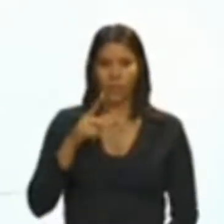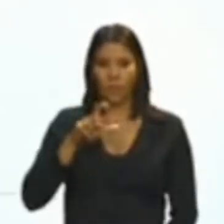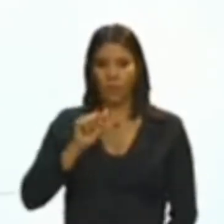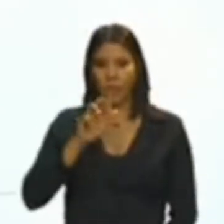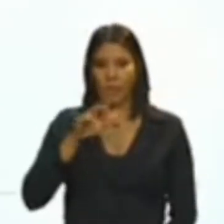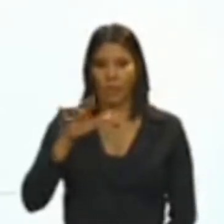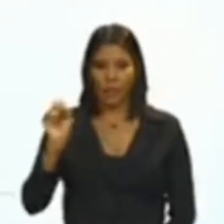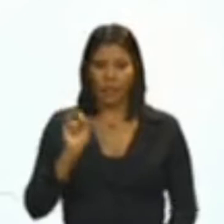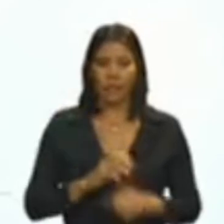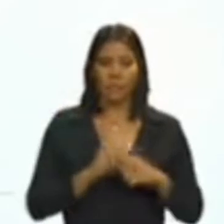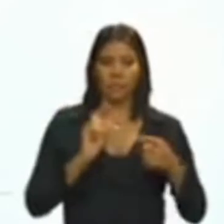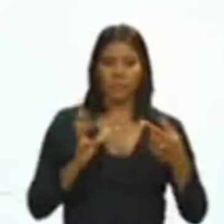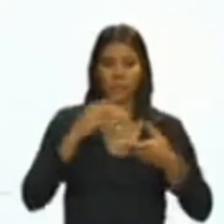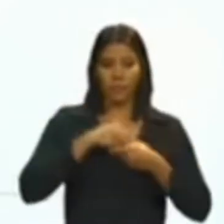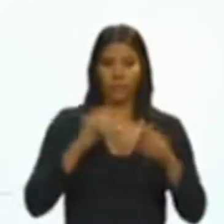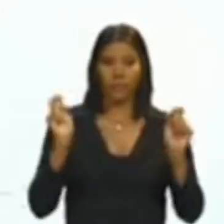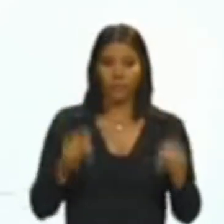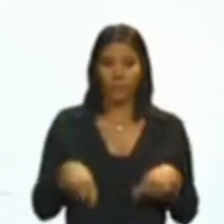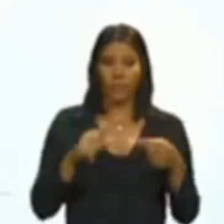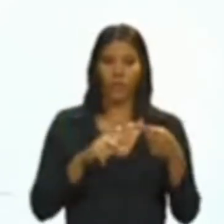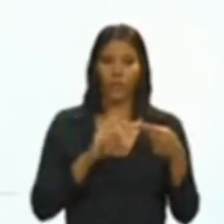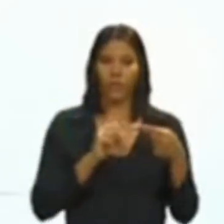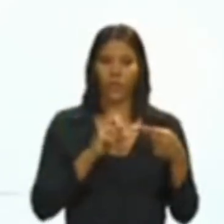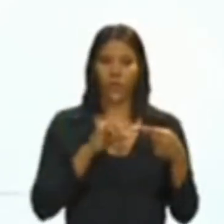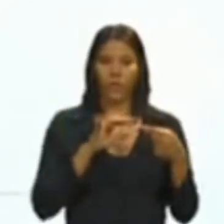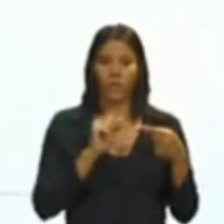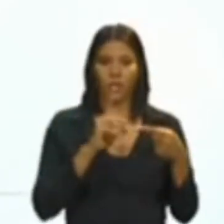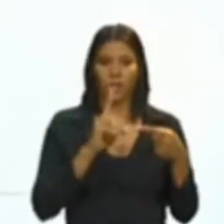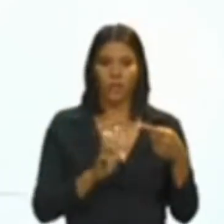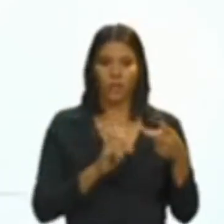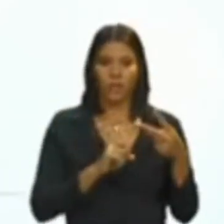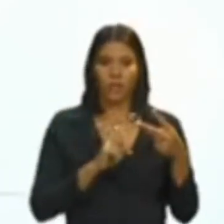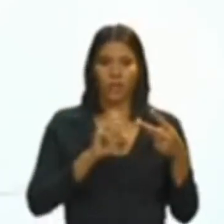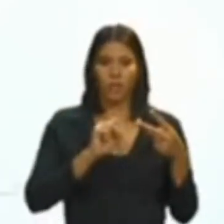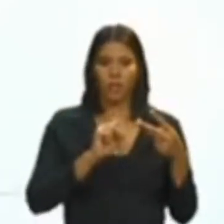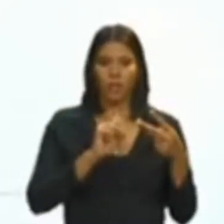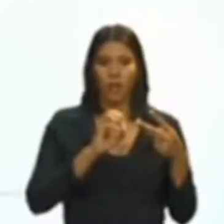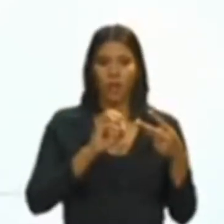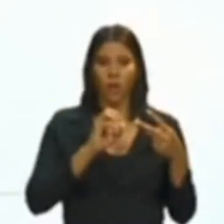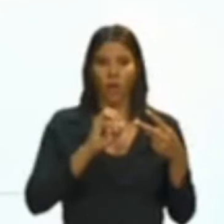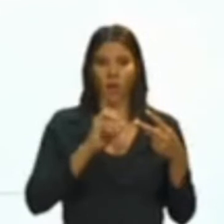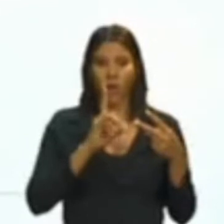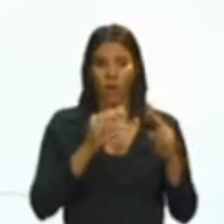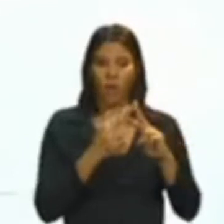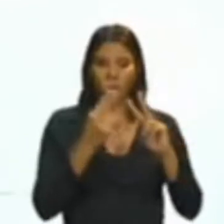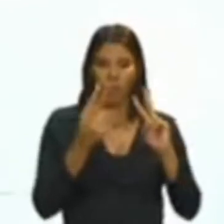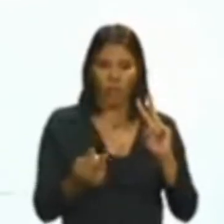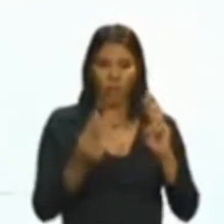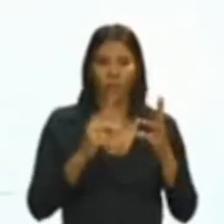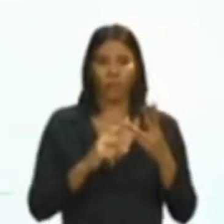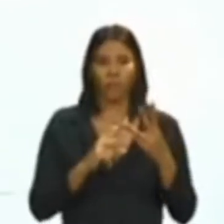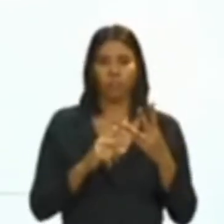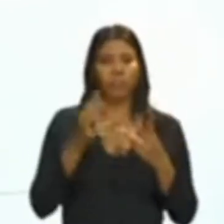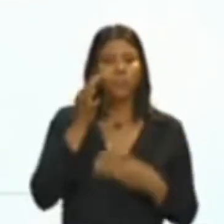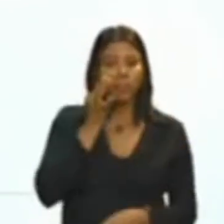sejam solenidades, sejam sessões ordinárias, extraordinárias, presenciais e remotas.